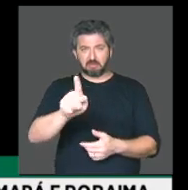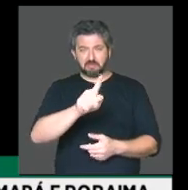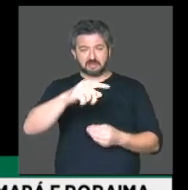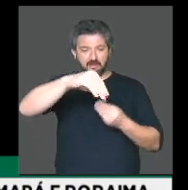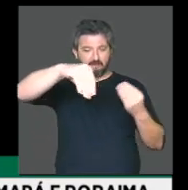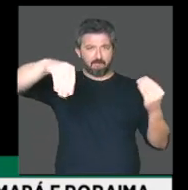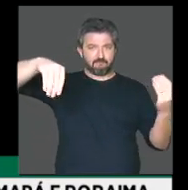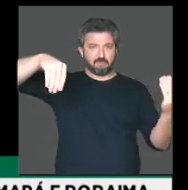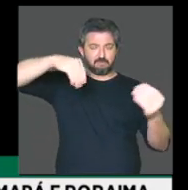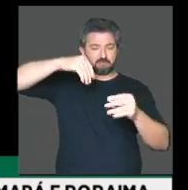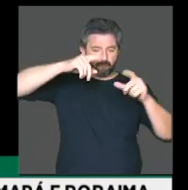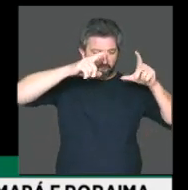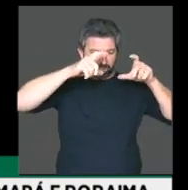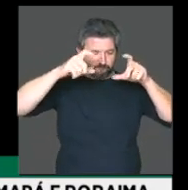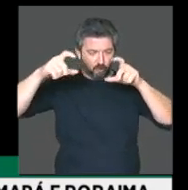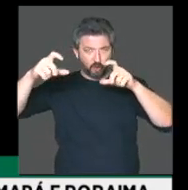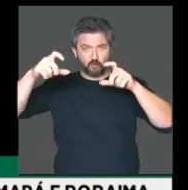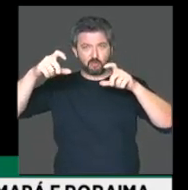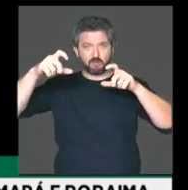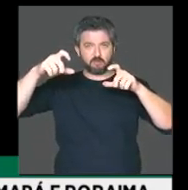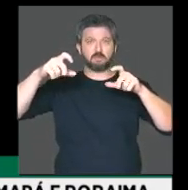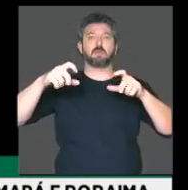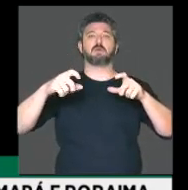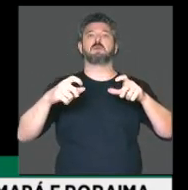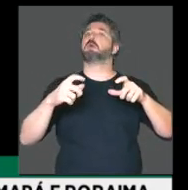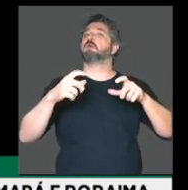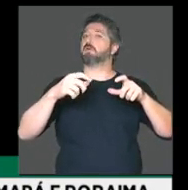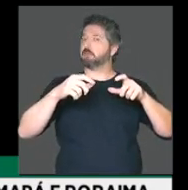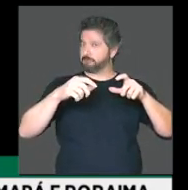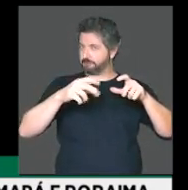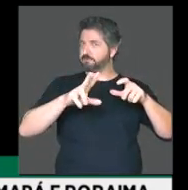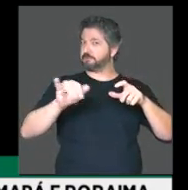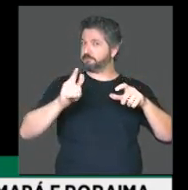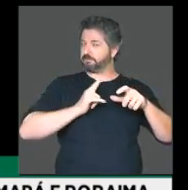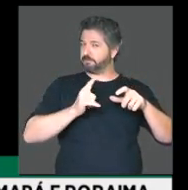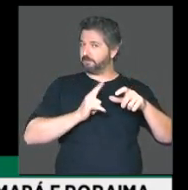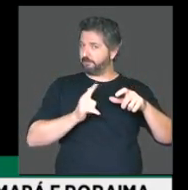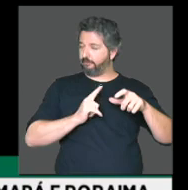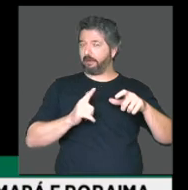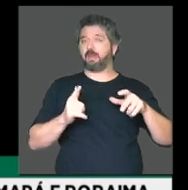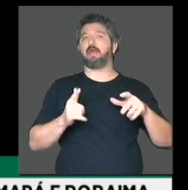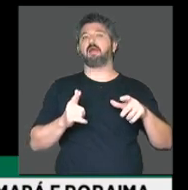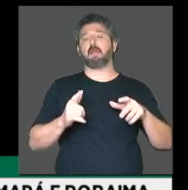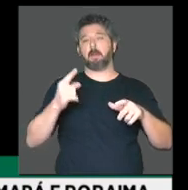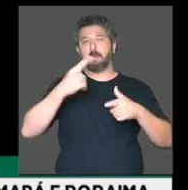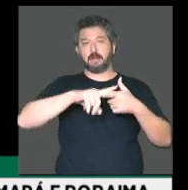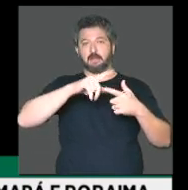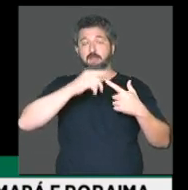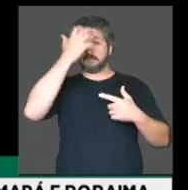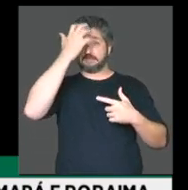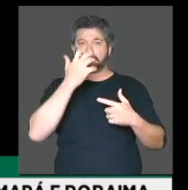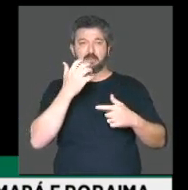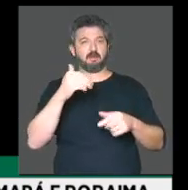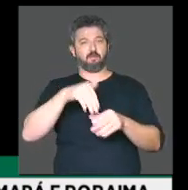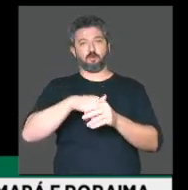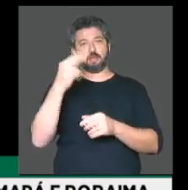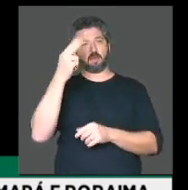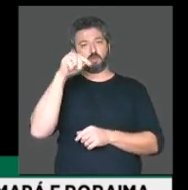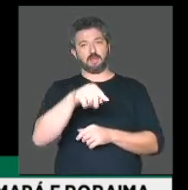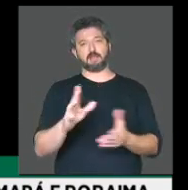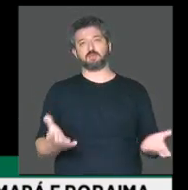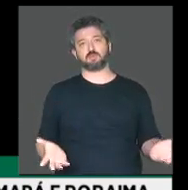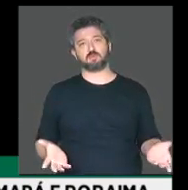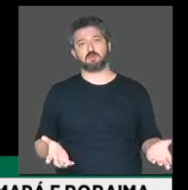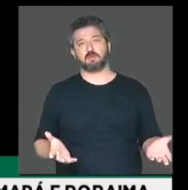georreferenciamento é um retrocesso muito grande que não permite votar favorável nesse sentido.